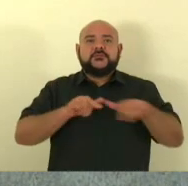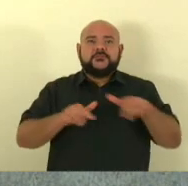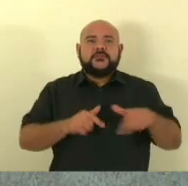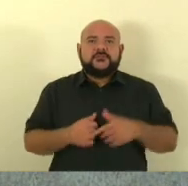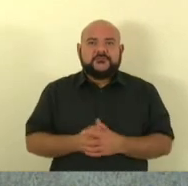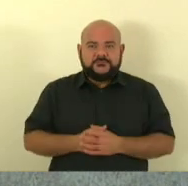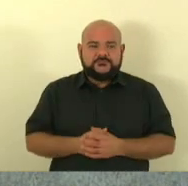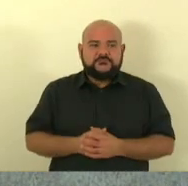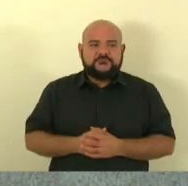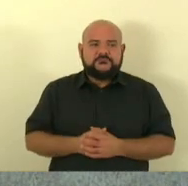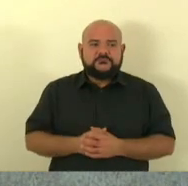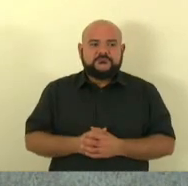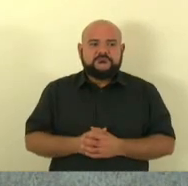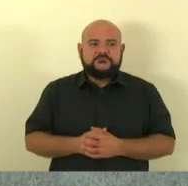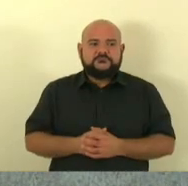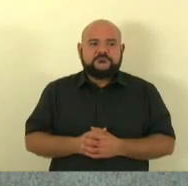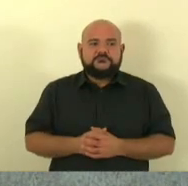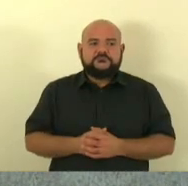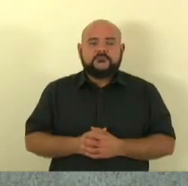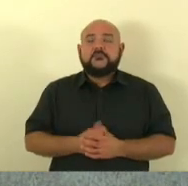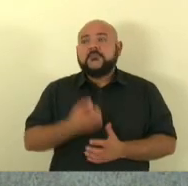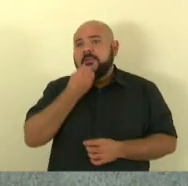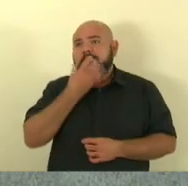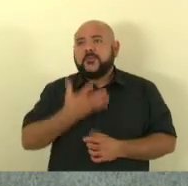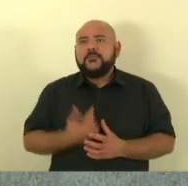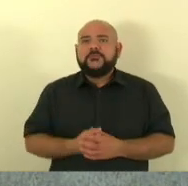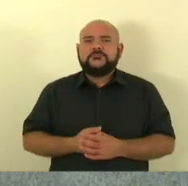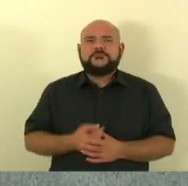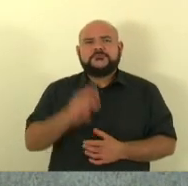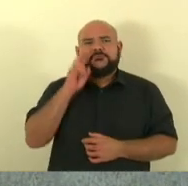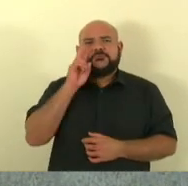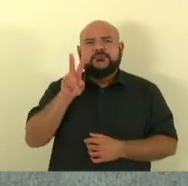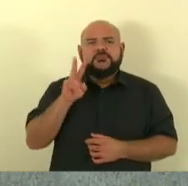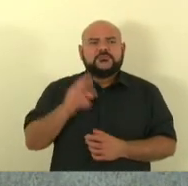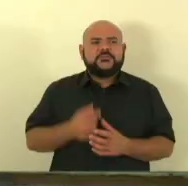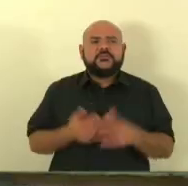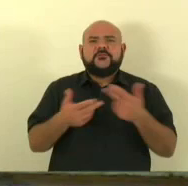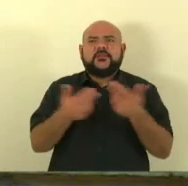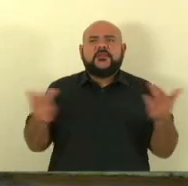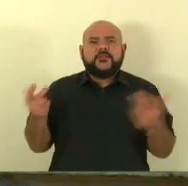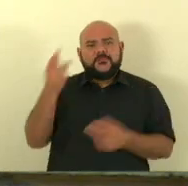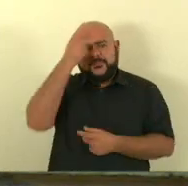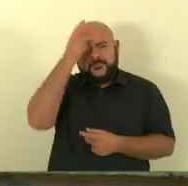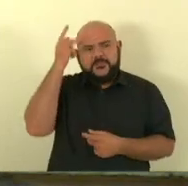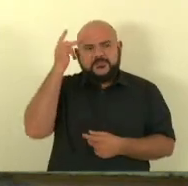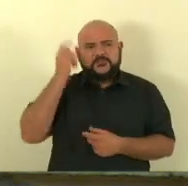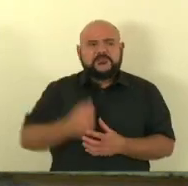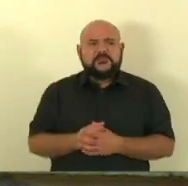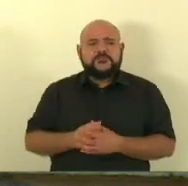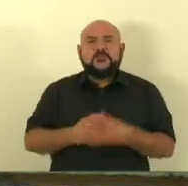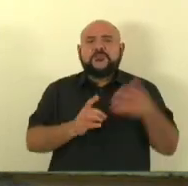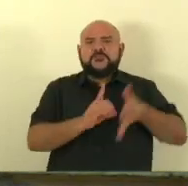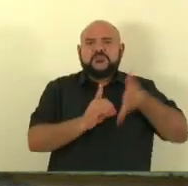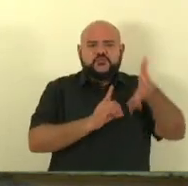eu estou vendo aqui muitas pessoas e estou vendo discursos